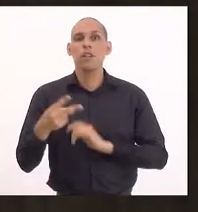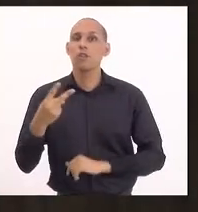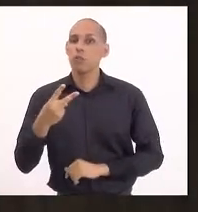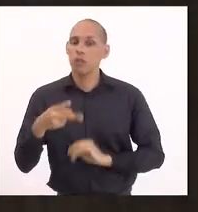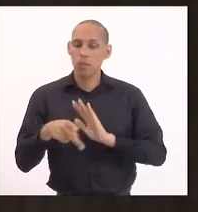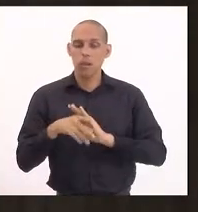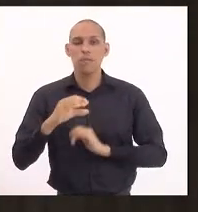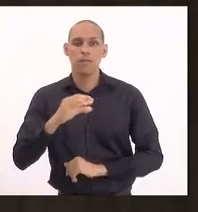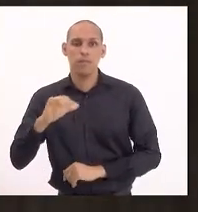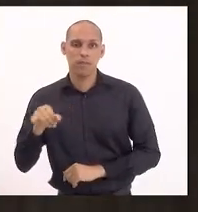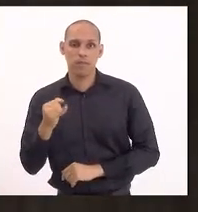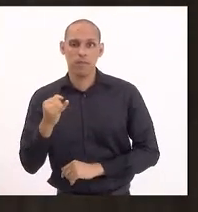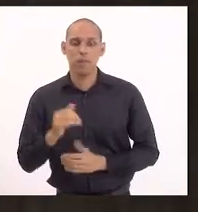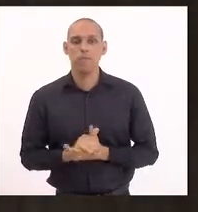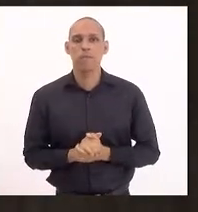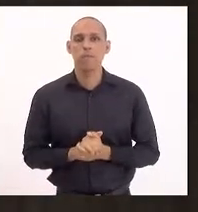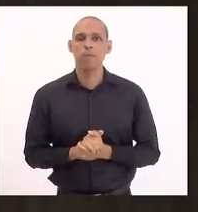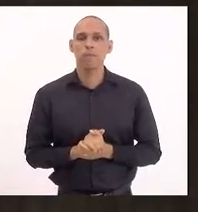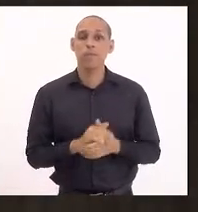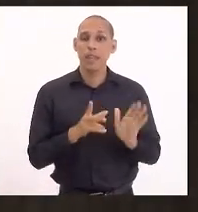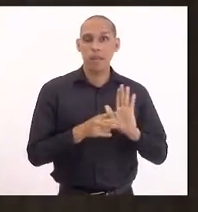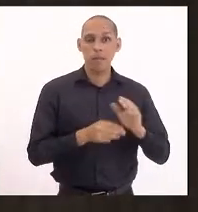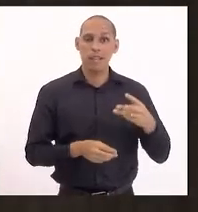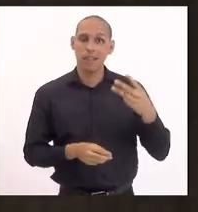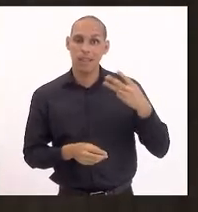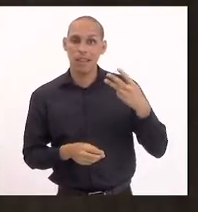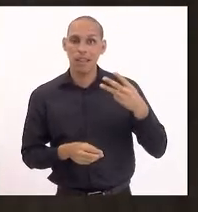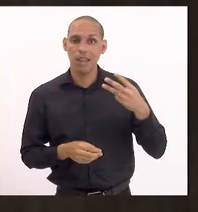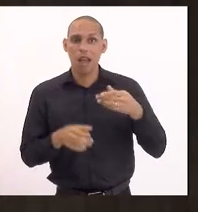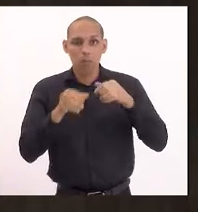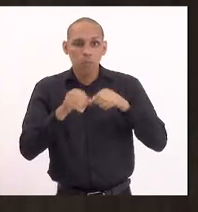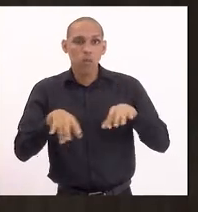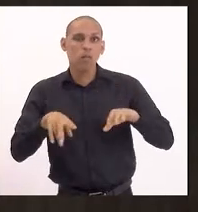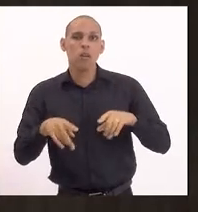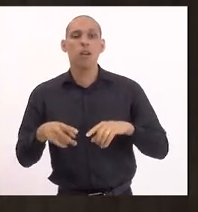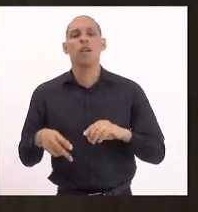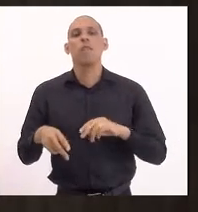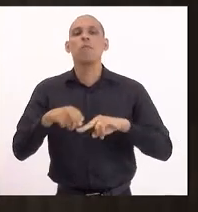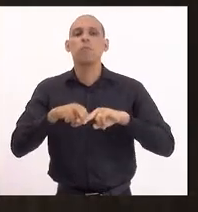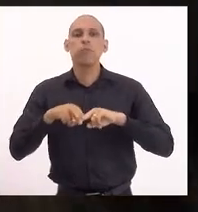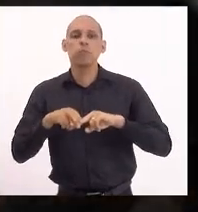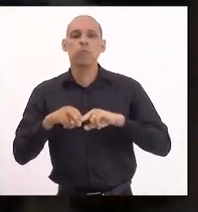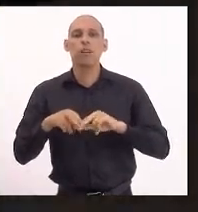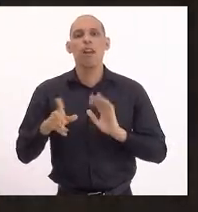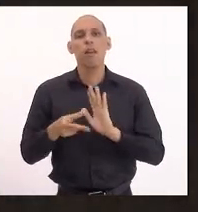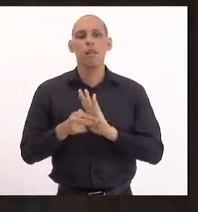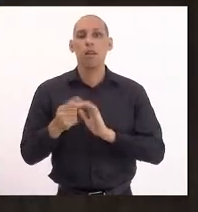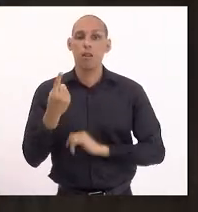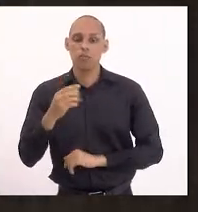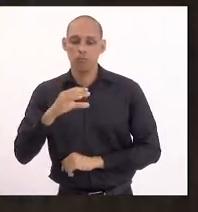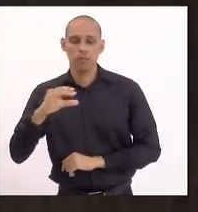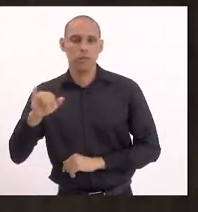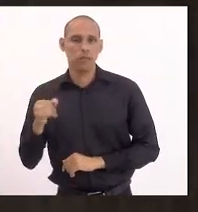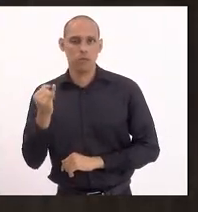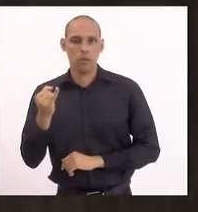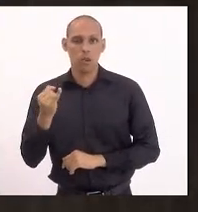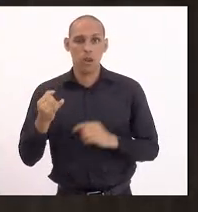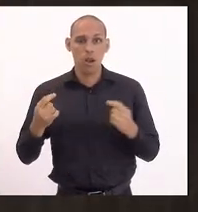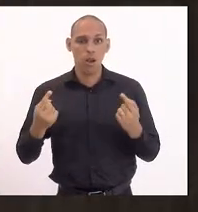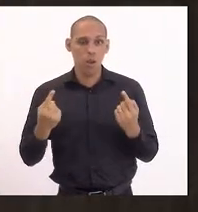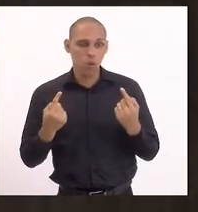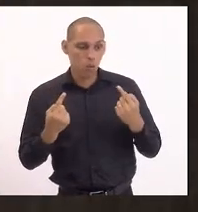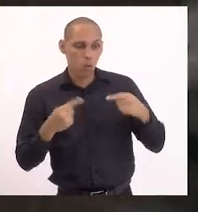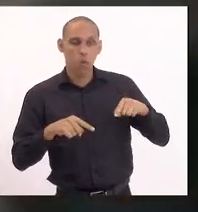da CCJ, a emenda 3 prejudicada pela emenda 1 da CCJ, contrária às